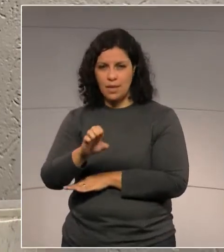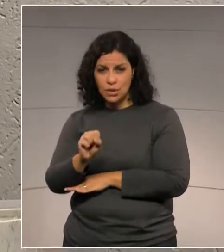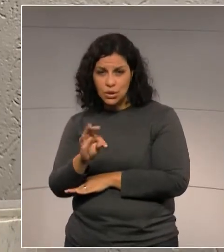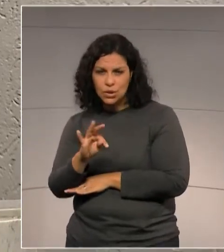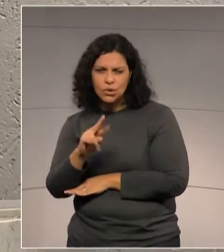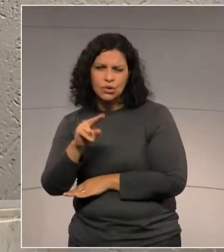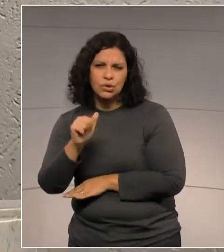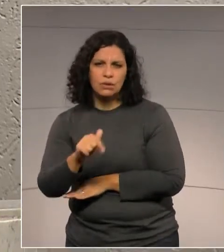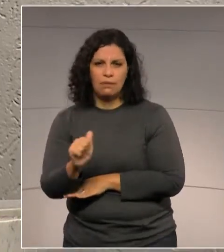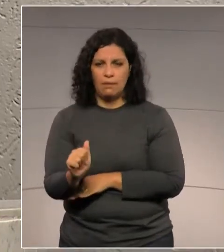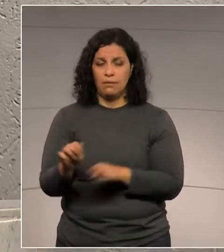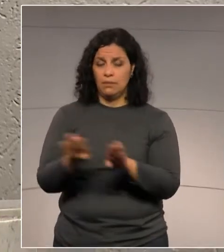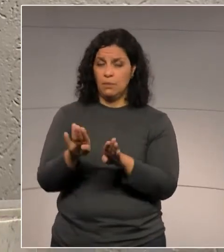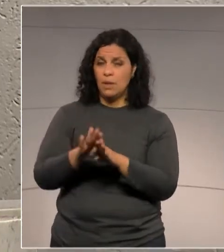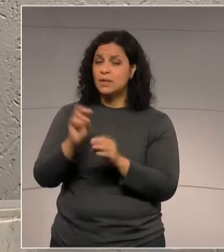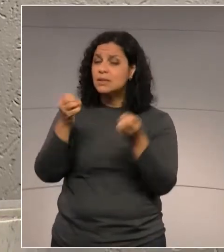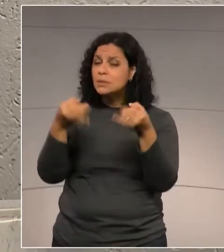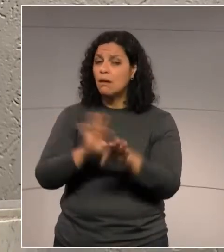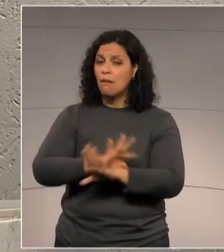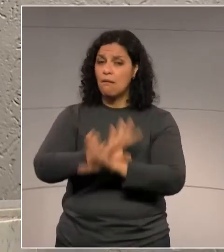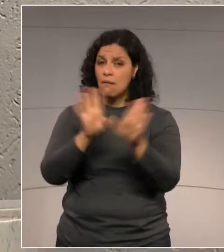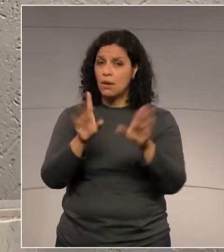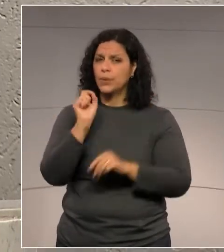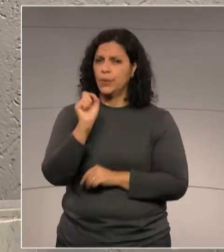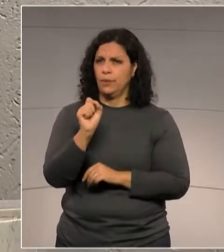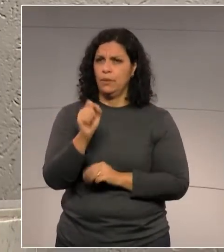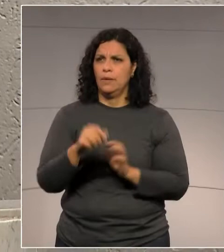Restinga define claramente